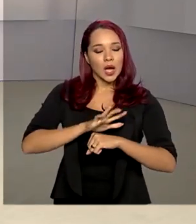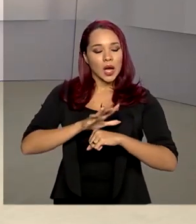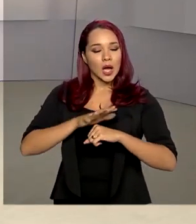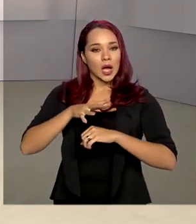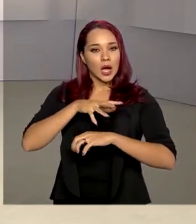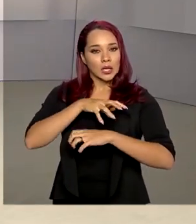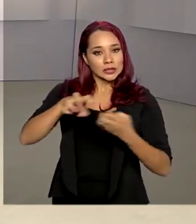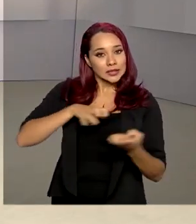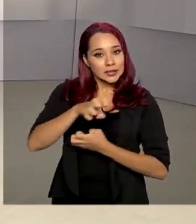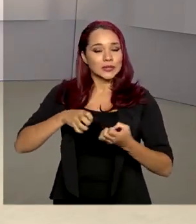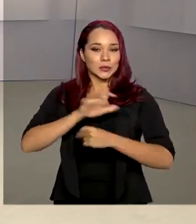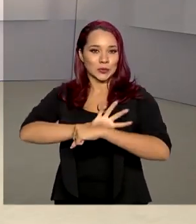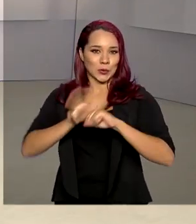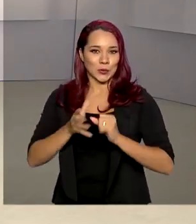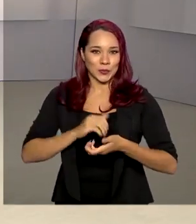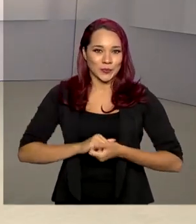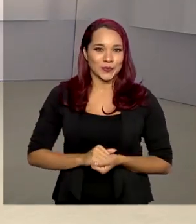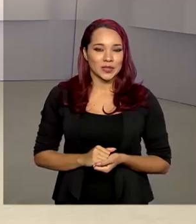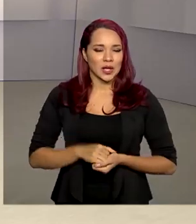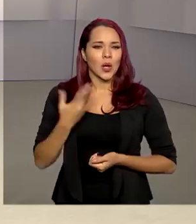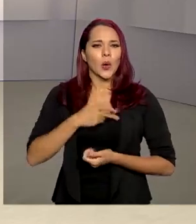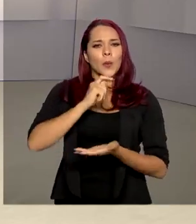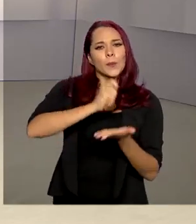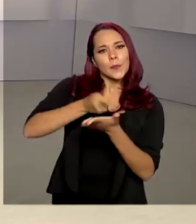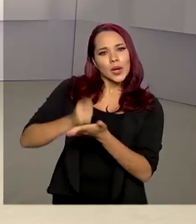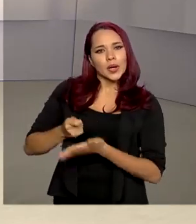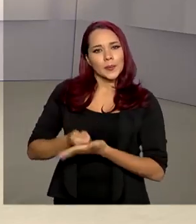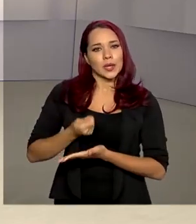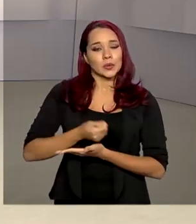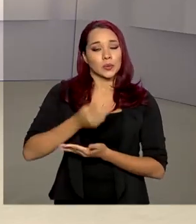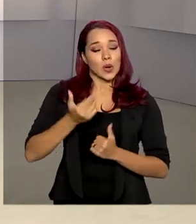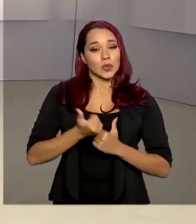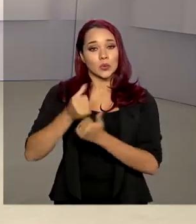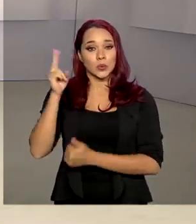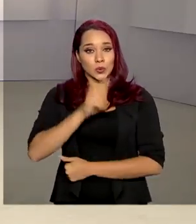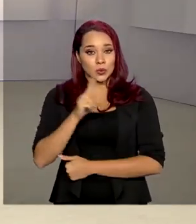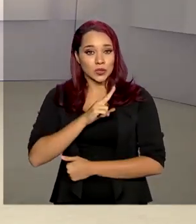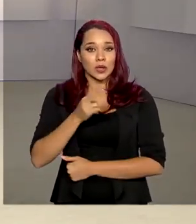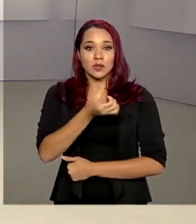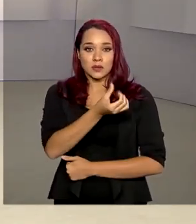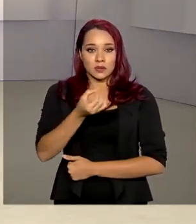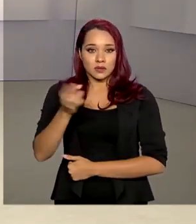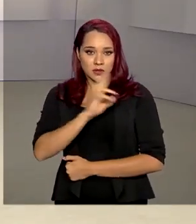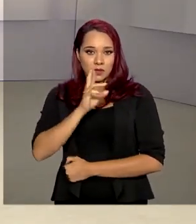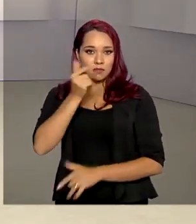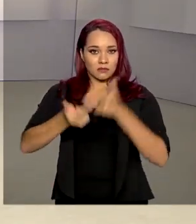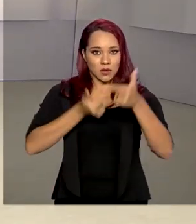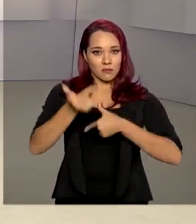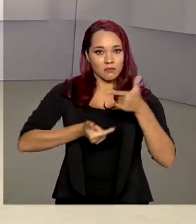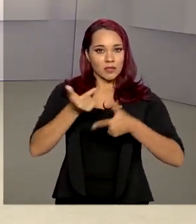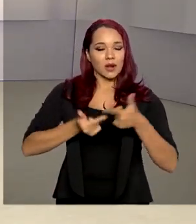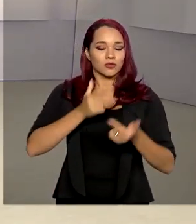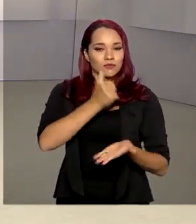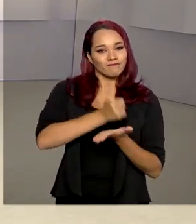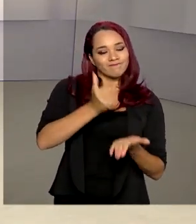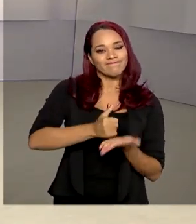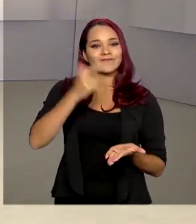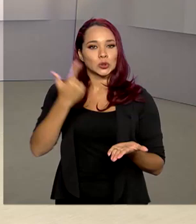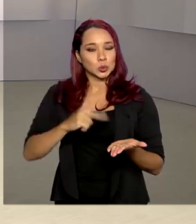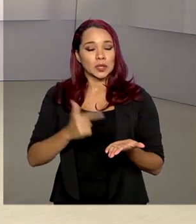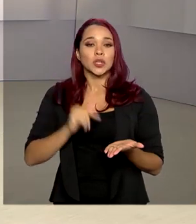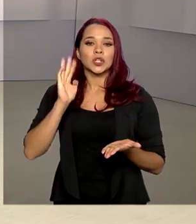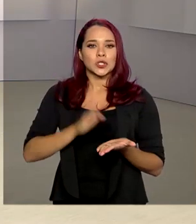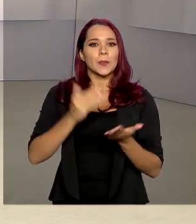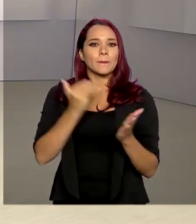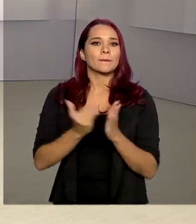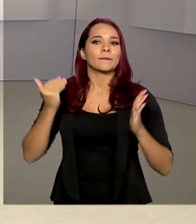coronavírus. O pagamento do auxílio emergencial de R$ 600,00 para trabalhadores autônomos e informais, por exemplo, já